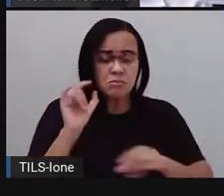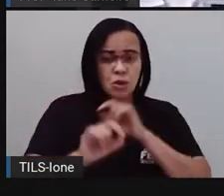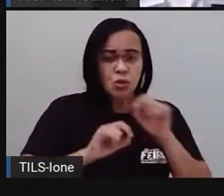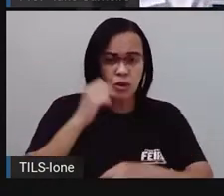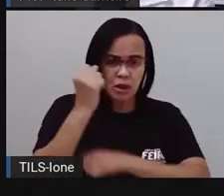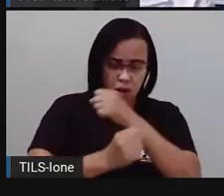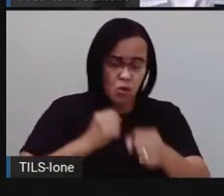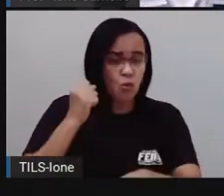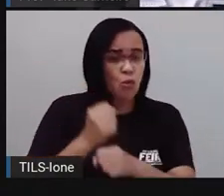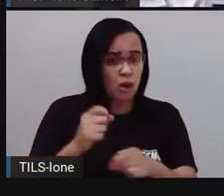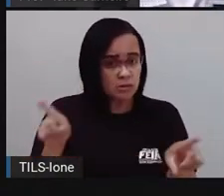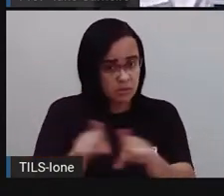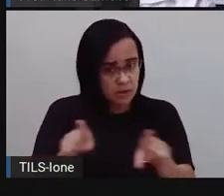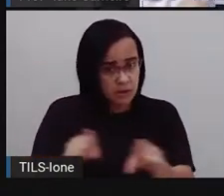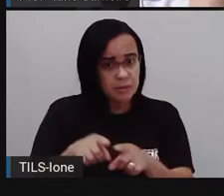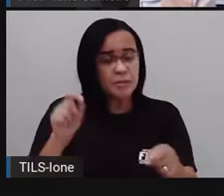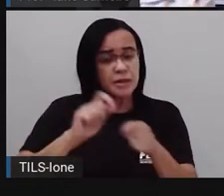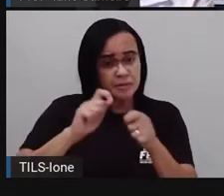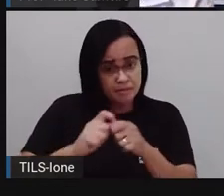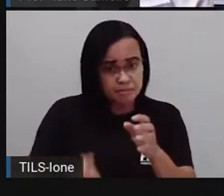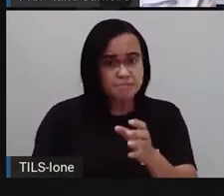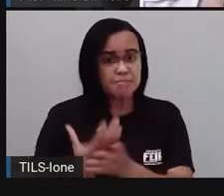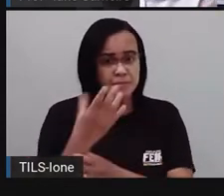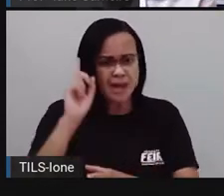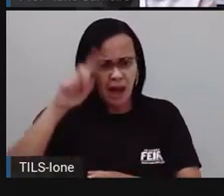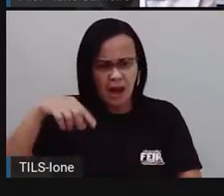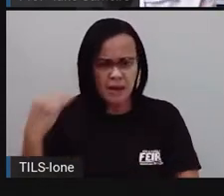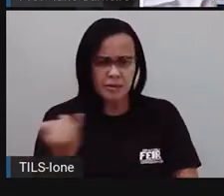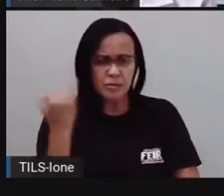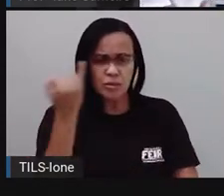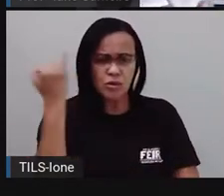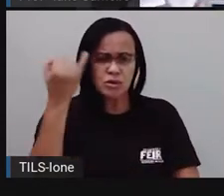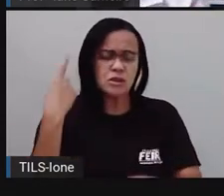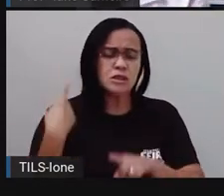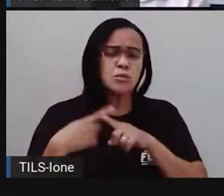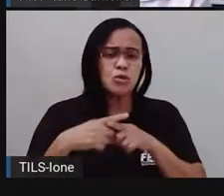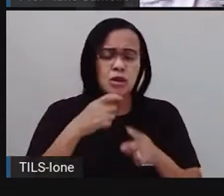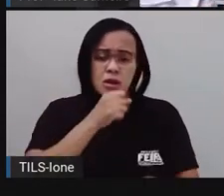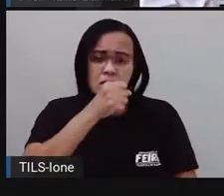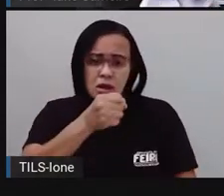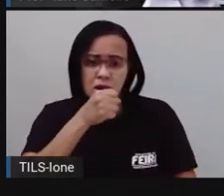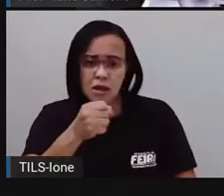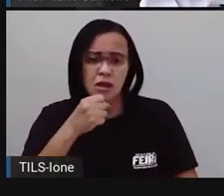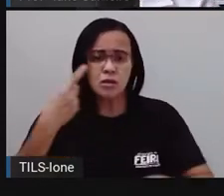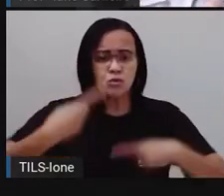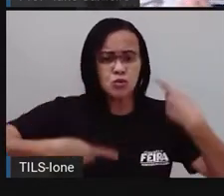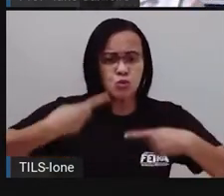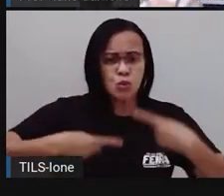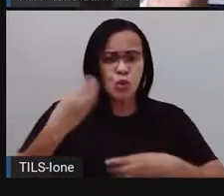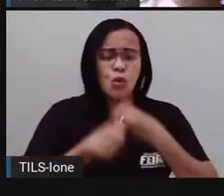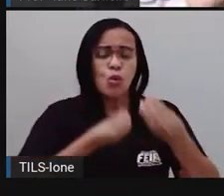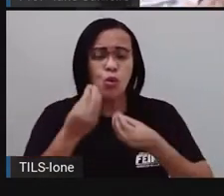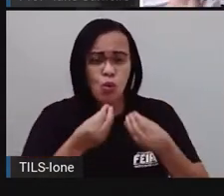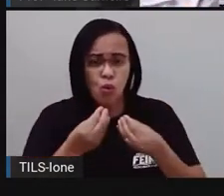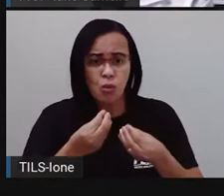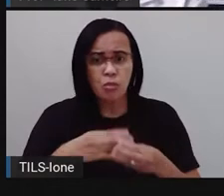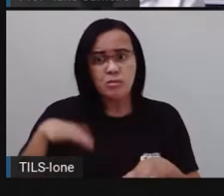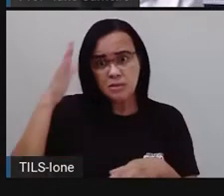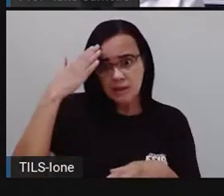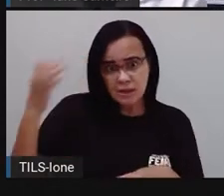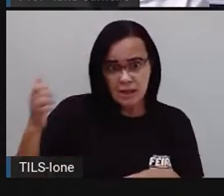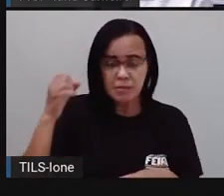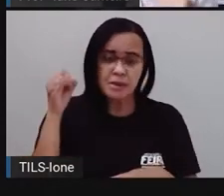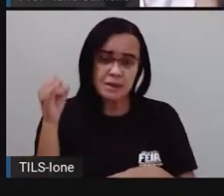que ele foi feito. Por que é importante saber em que ano foi feita essa reportagem, né? Para a gente saber se aquela informação é atual ou